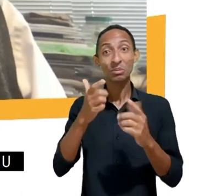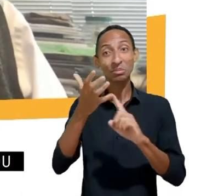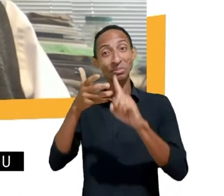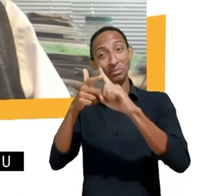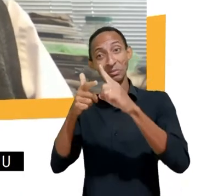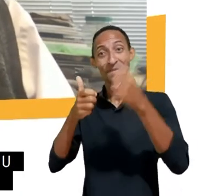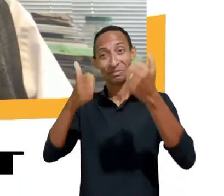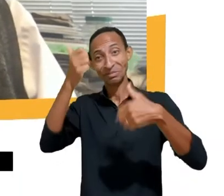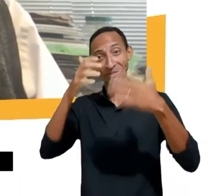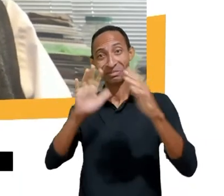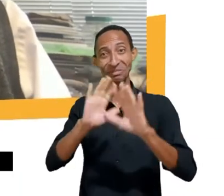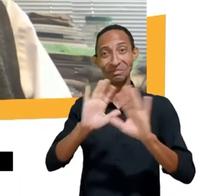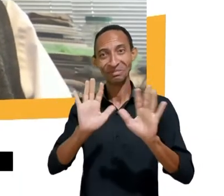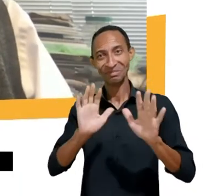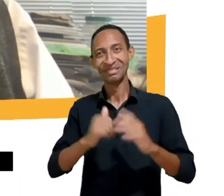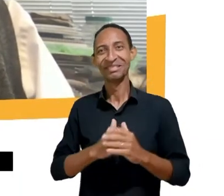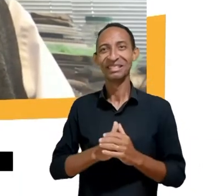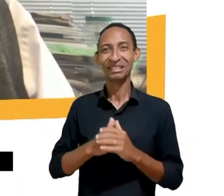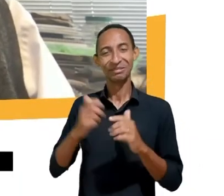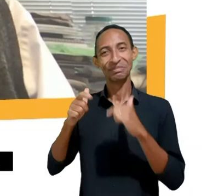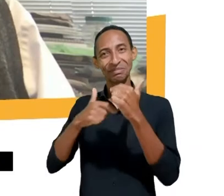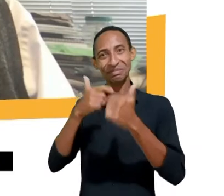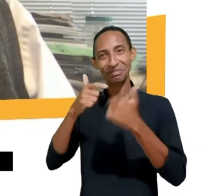que é o lugar onde eu trabalho, tenho vindo aqui normalmente